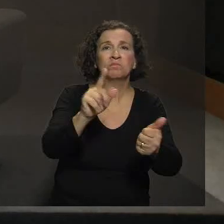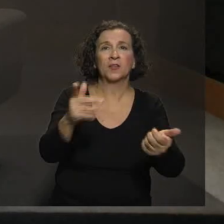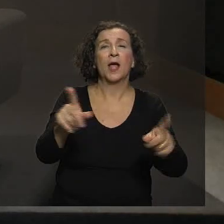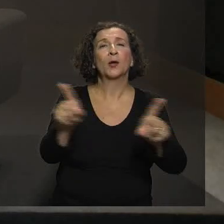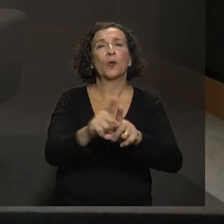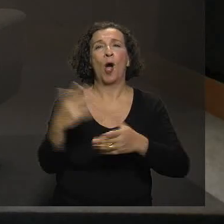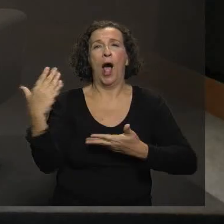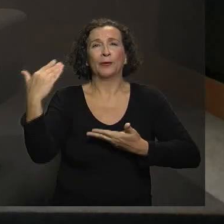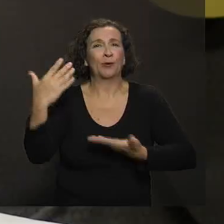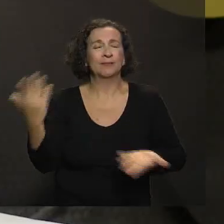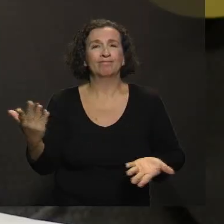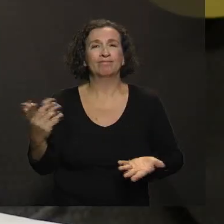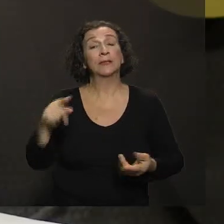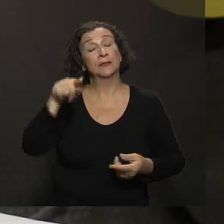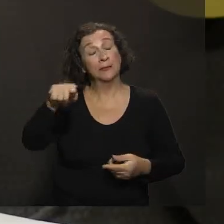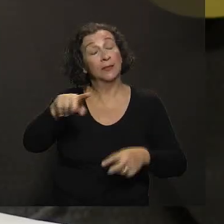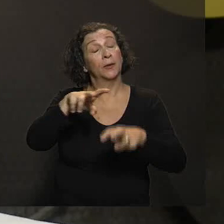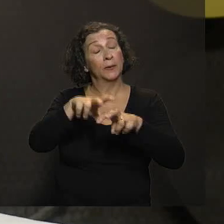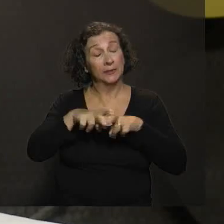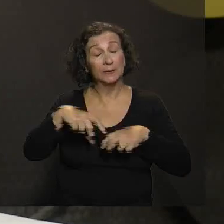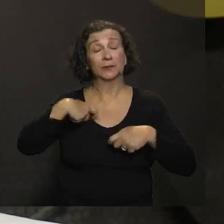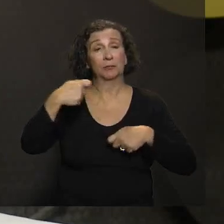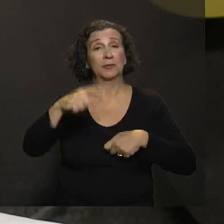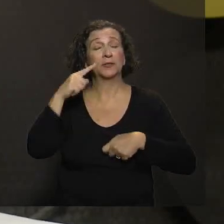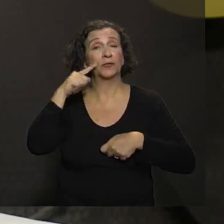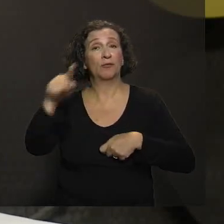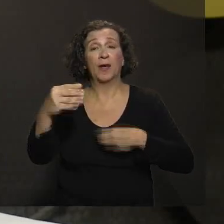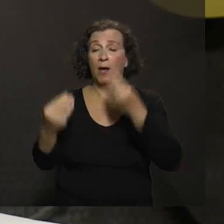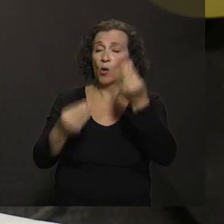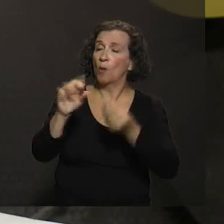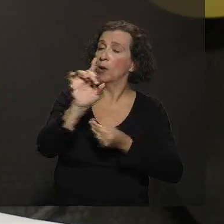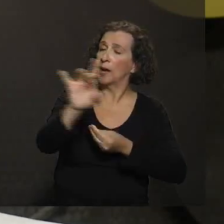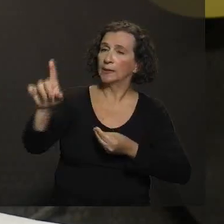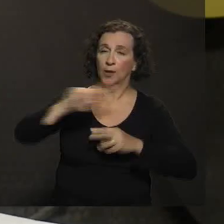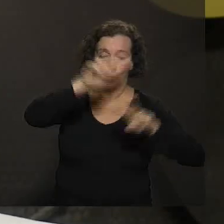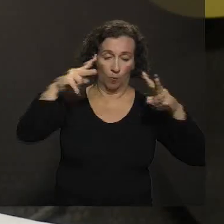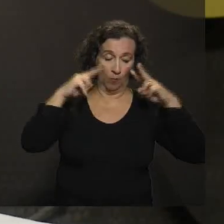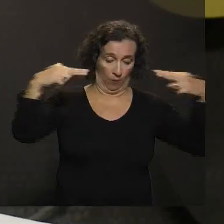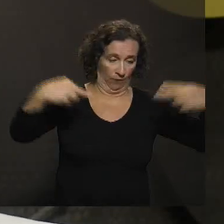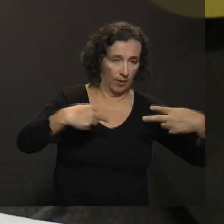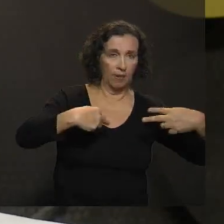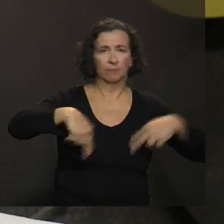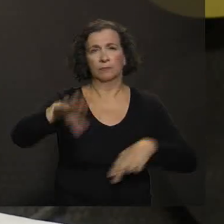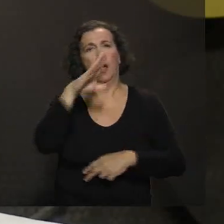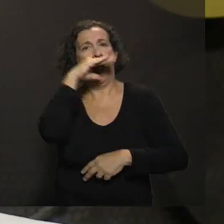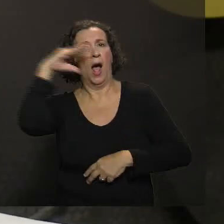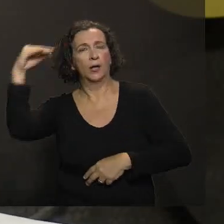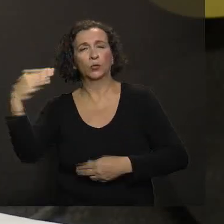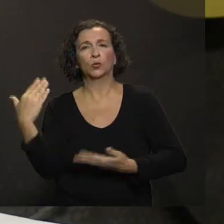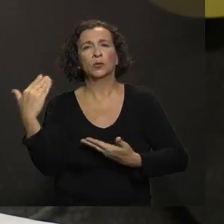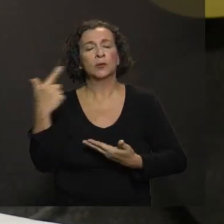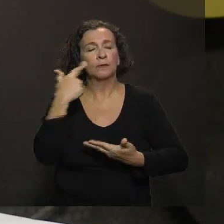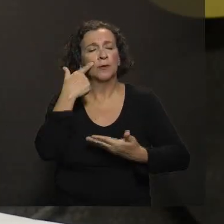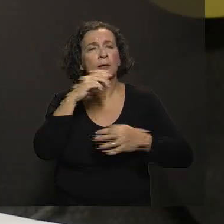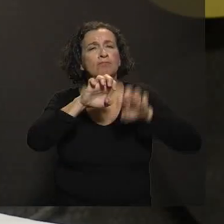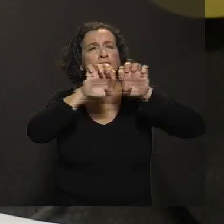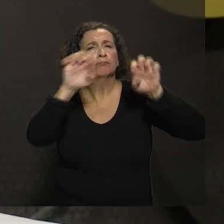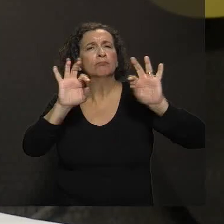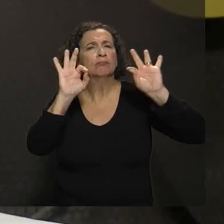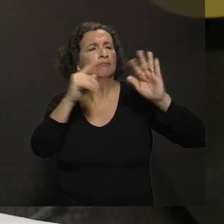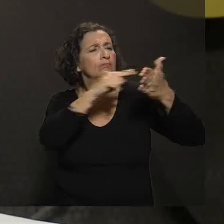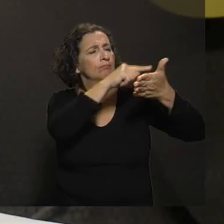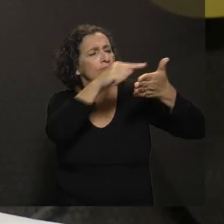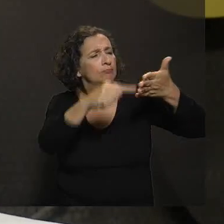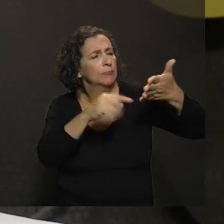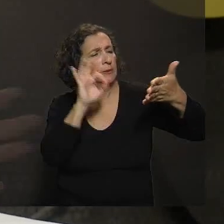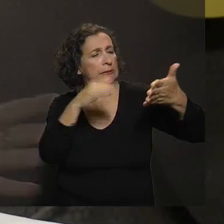adolescente. Então, é isso que precisa. Ver se seus esquemas, que cada um veja, seja adulto, adolescente, se o esquema para todas as vacinas, se ele